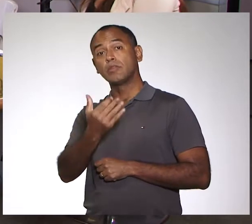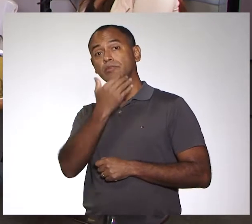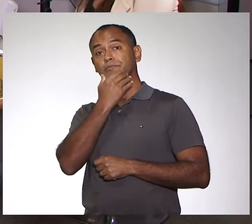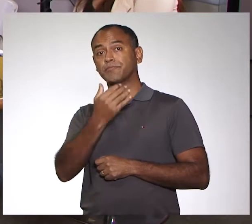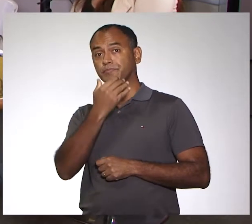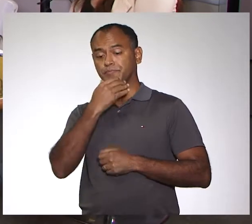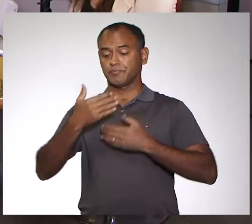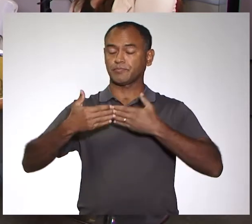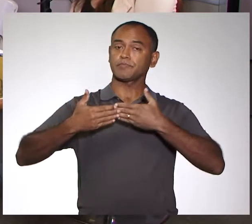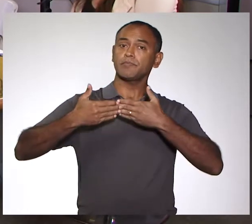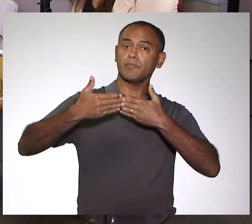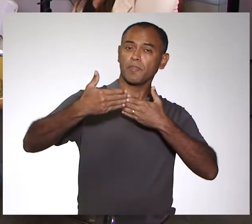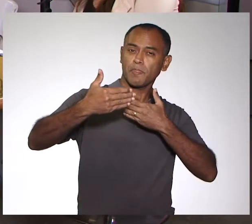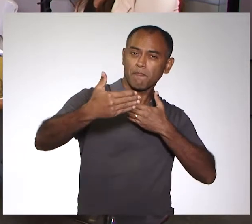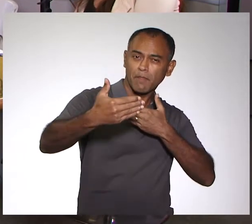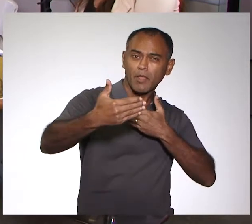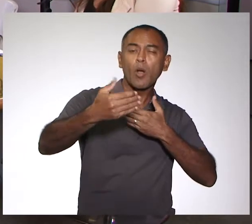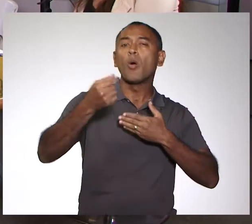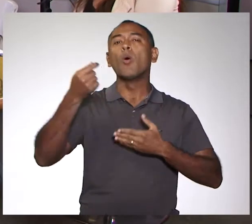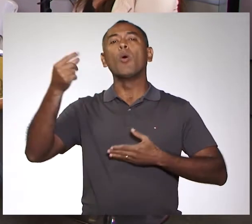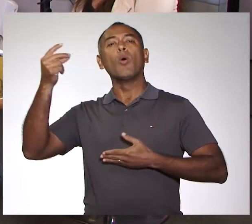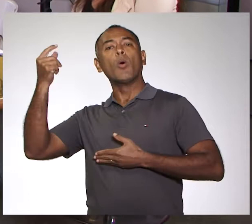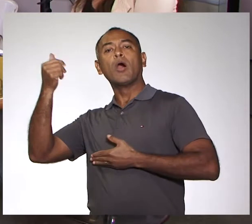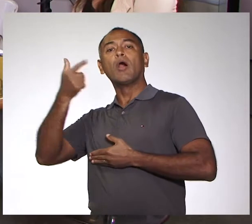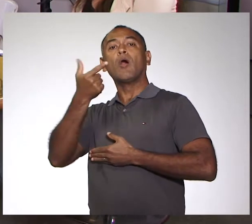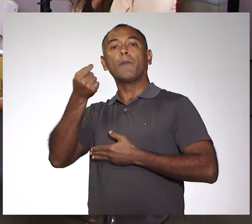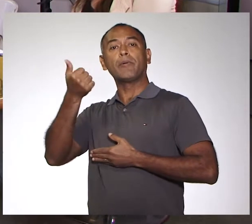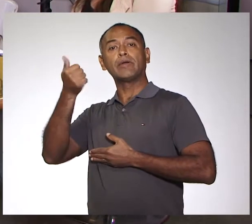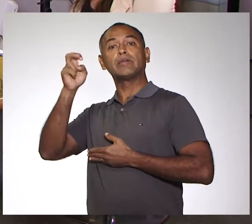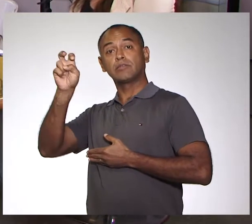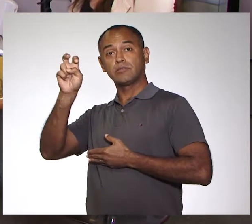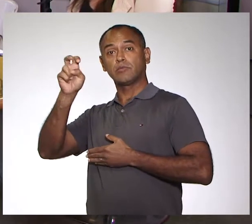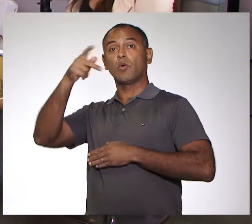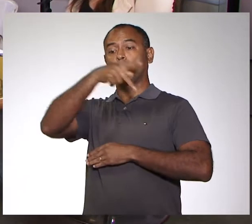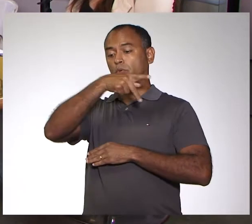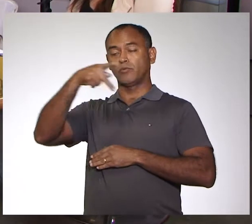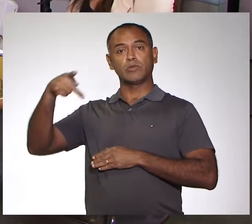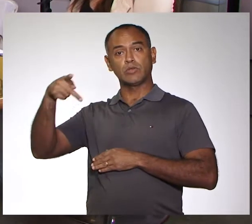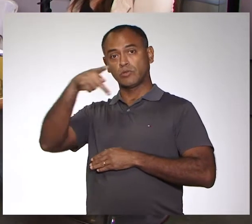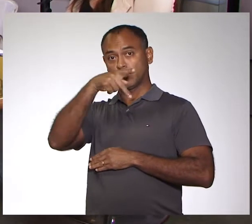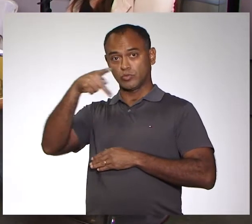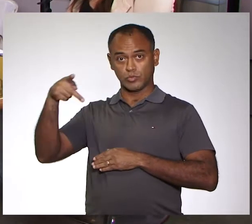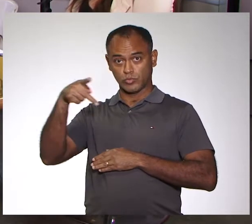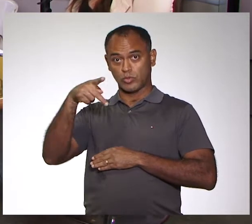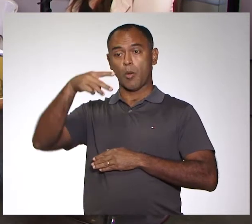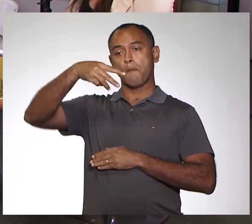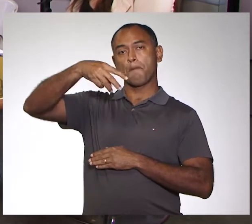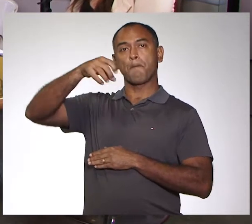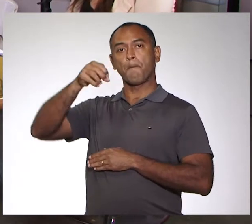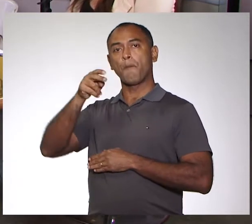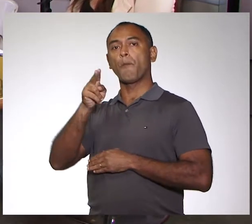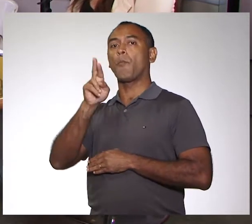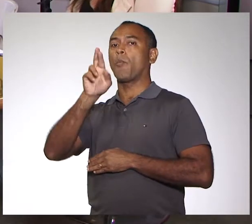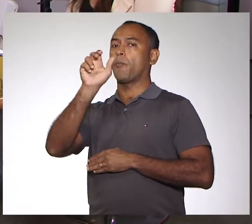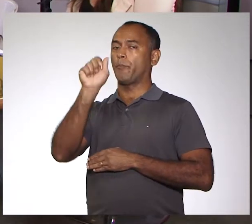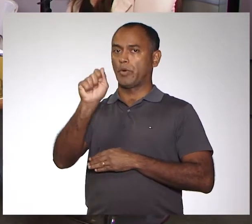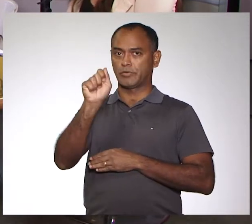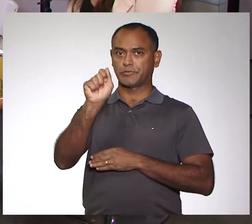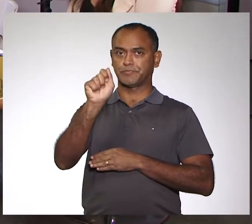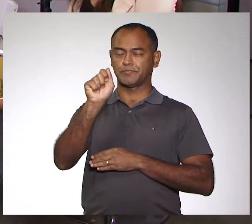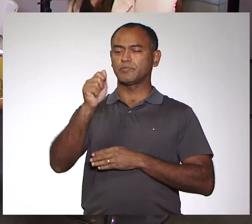2018. Mas ele se iniciou em 2015 com o professor José Francisco Ludigardes Moura.